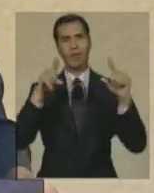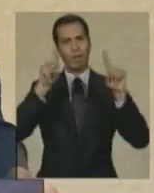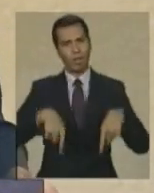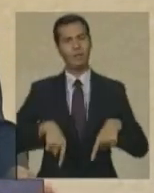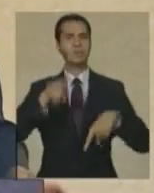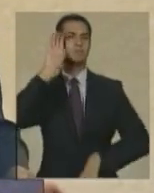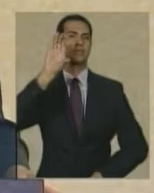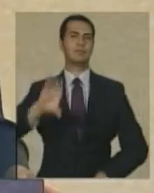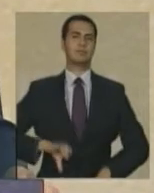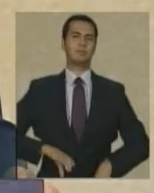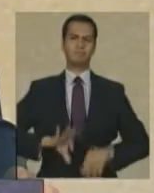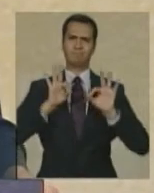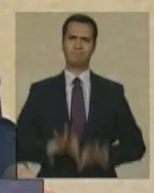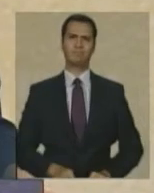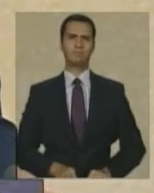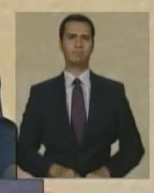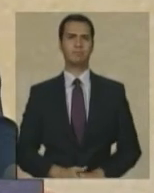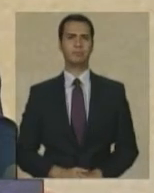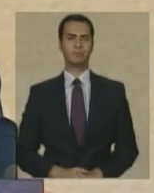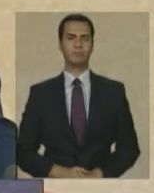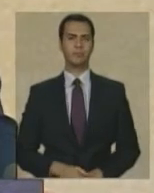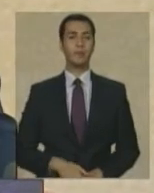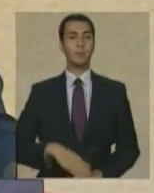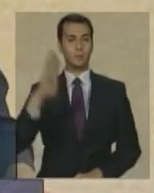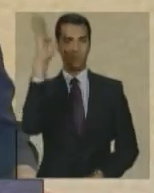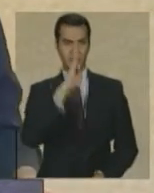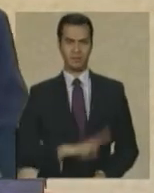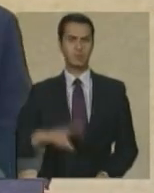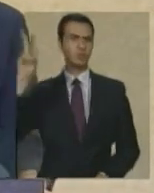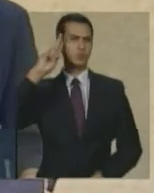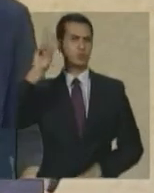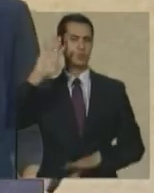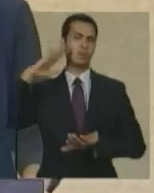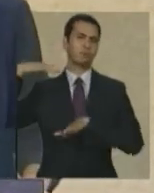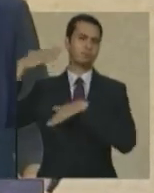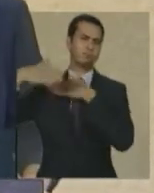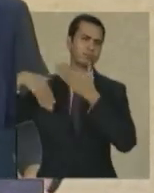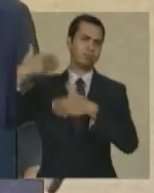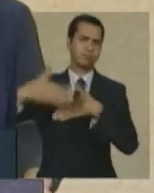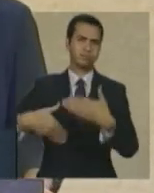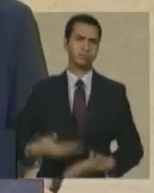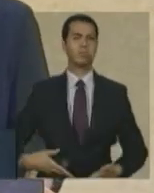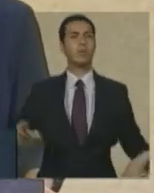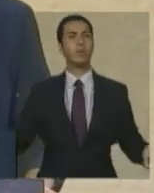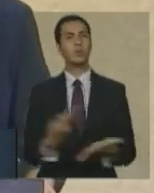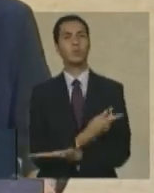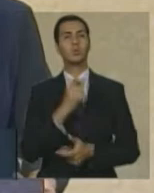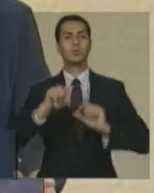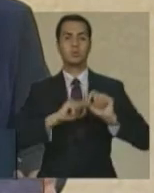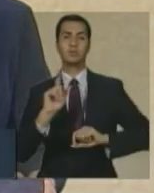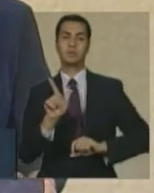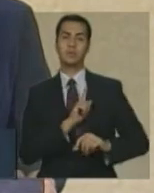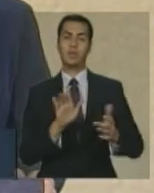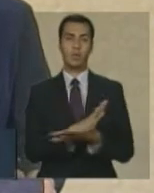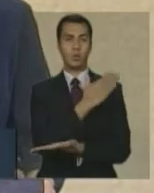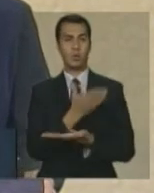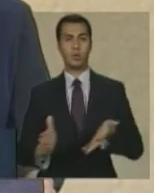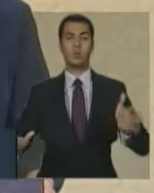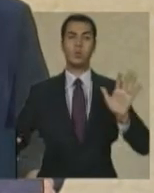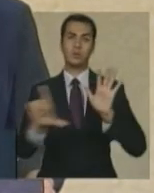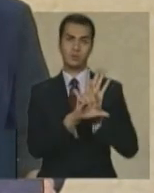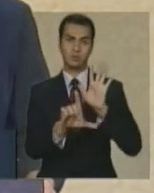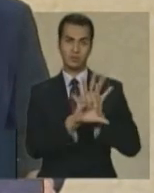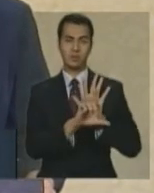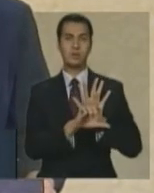longo da história do Brasil alguns marcos civilizatórios são muito importantes e eu me